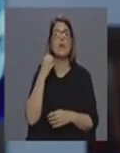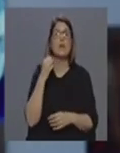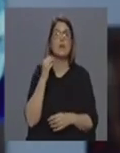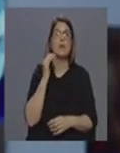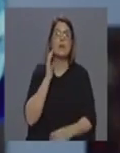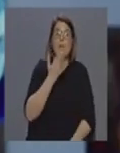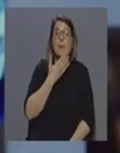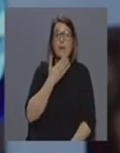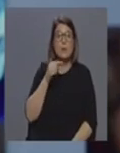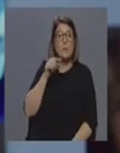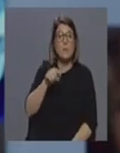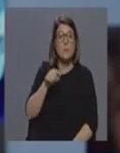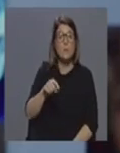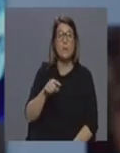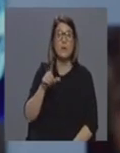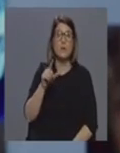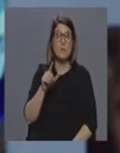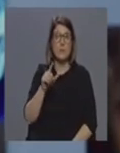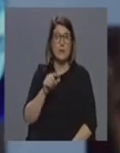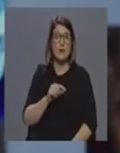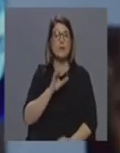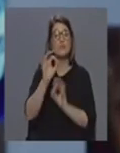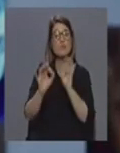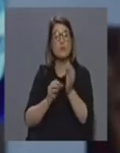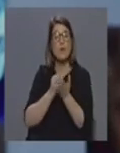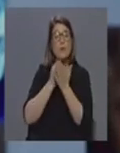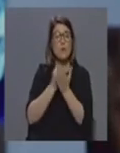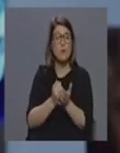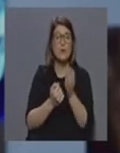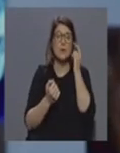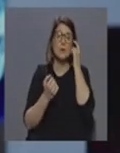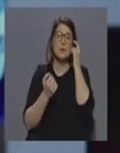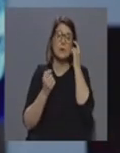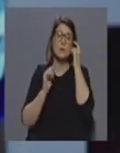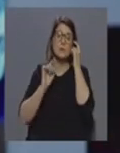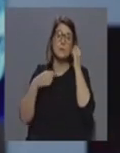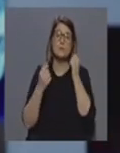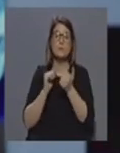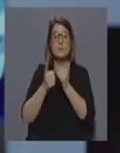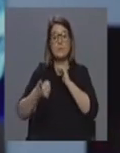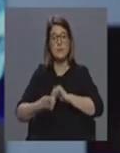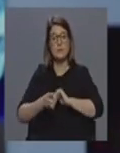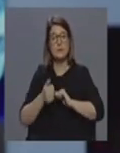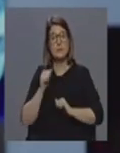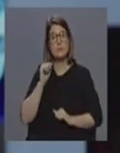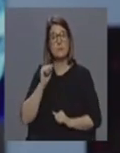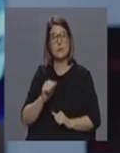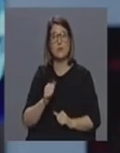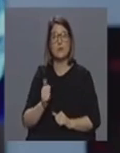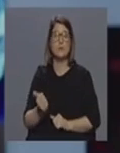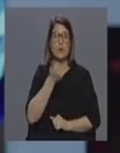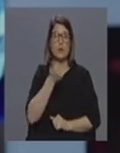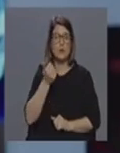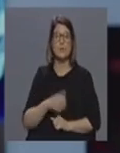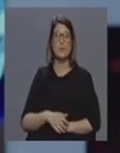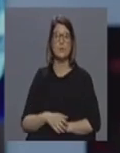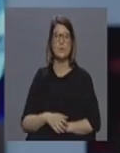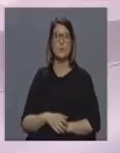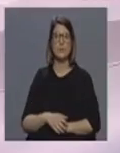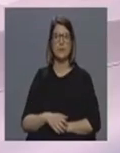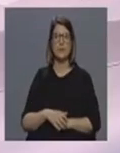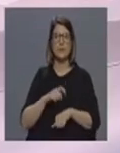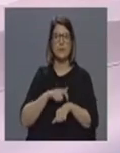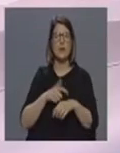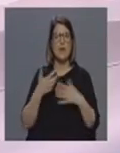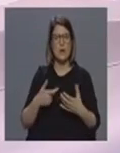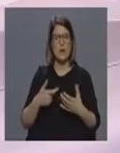a ocupação e a atividade assistencial necessária nós temos que adequar depois também os recursos consoante intenta melhor resposta também a fornecer mas para já as pessoas que